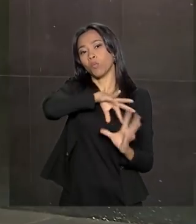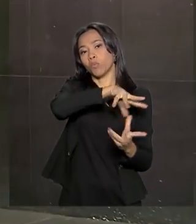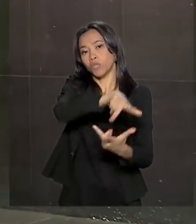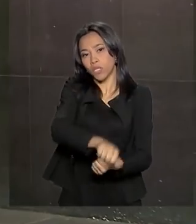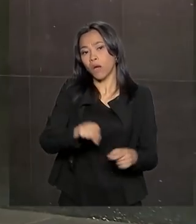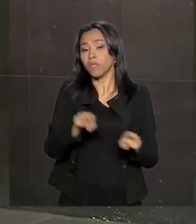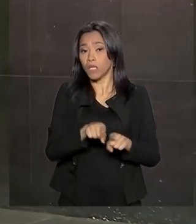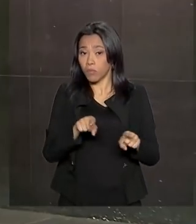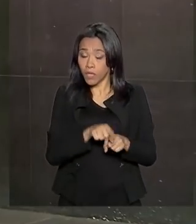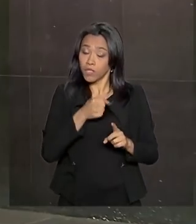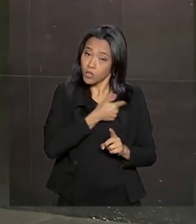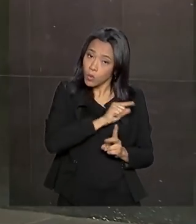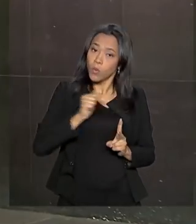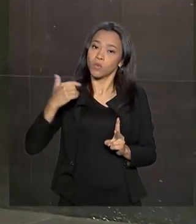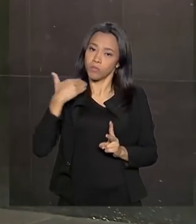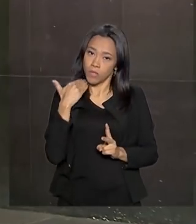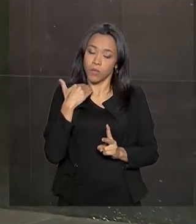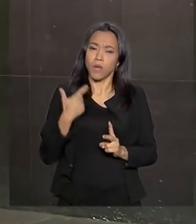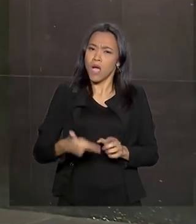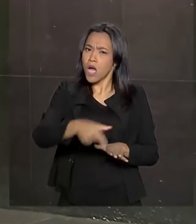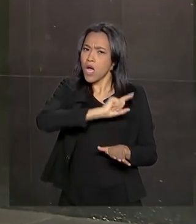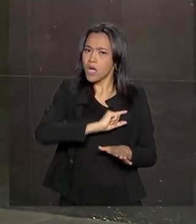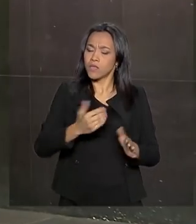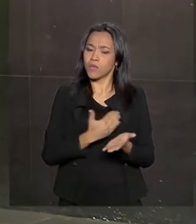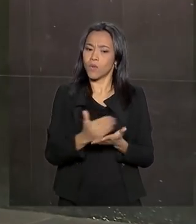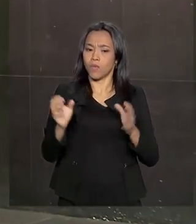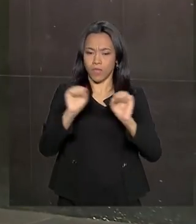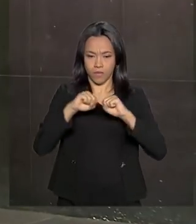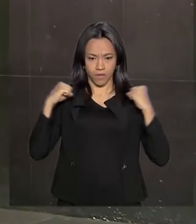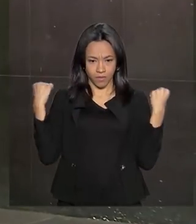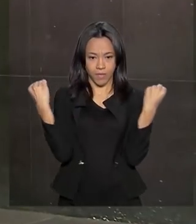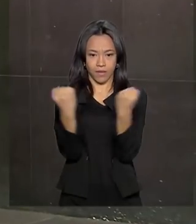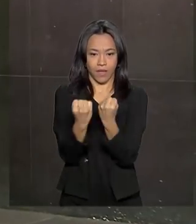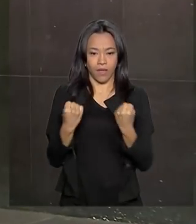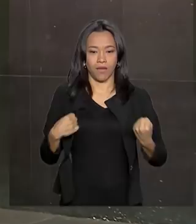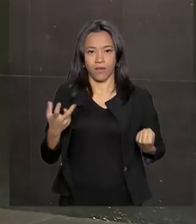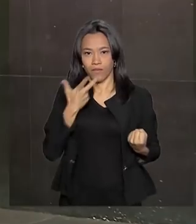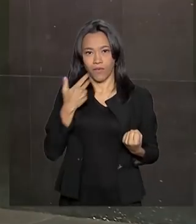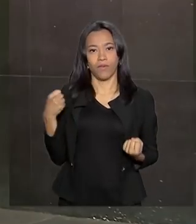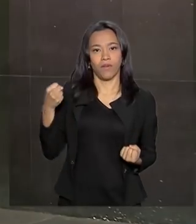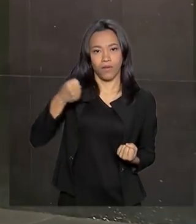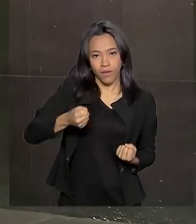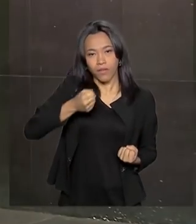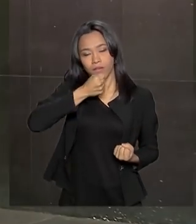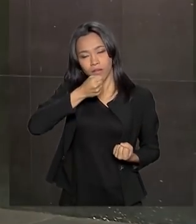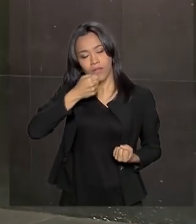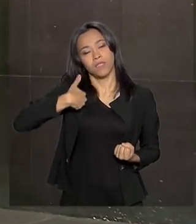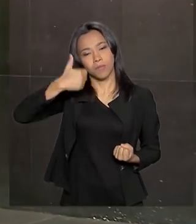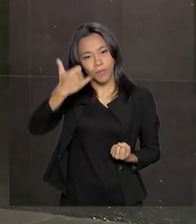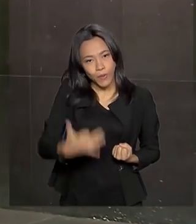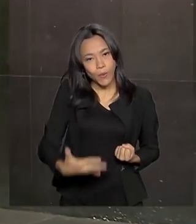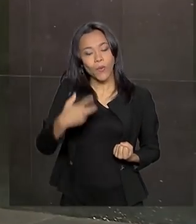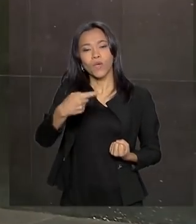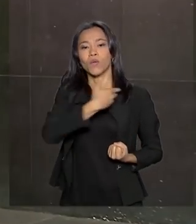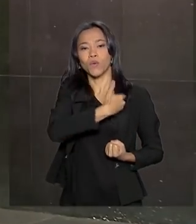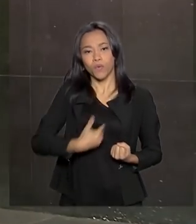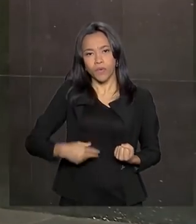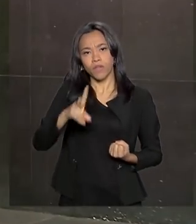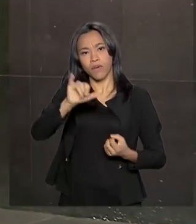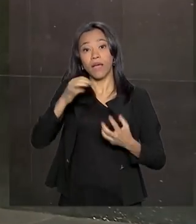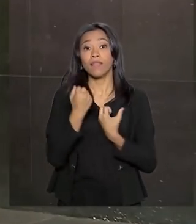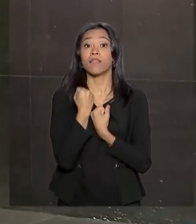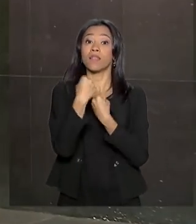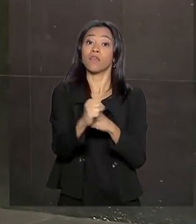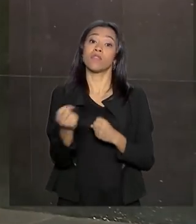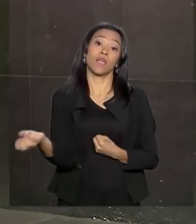Desenvolvimento. Antes do início do seminário, o secretário da Previdência, Rogério Marinho, falou com jornalistas e disse que o governo vai defender a proposta da nova